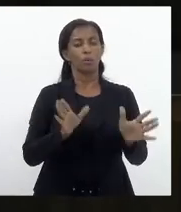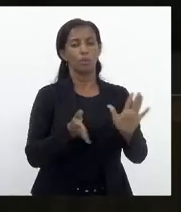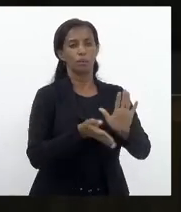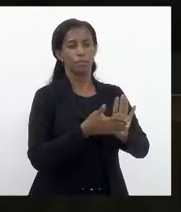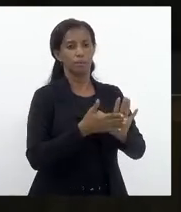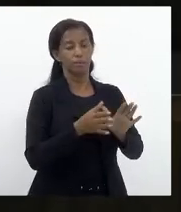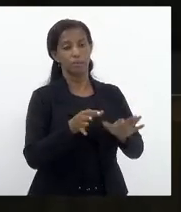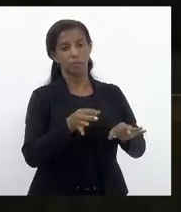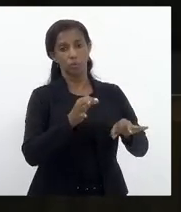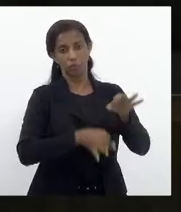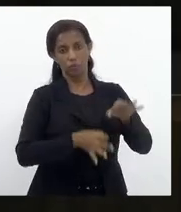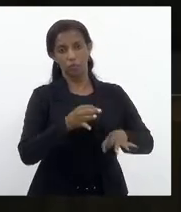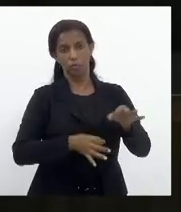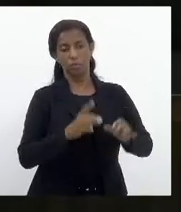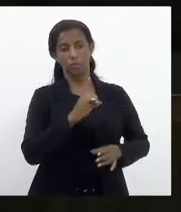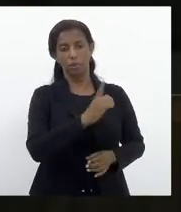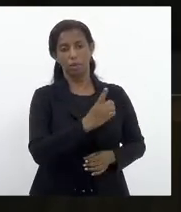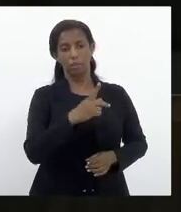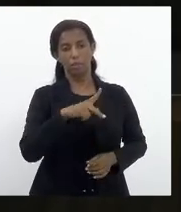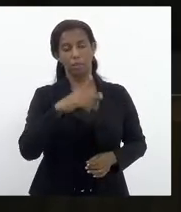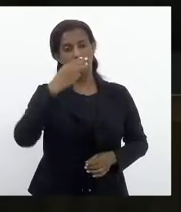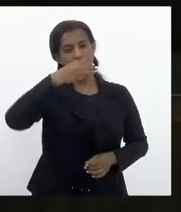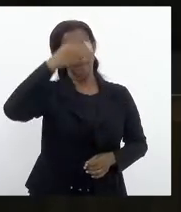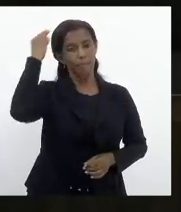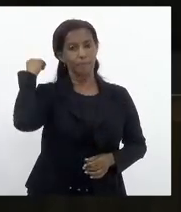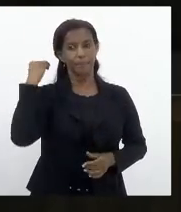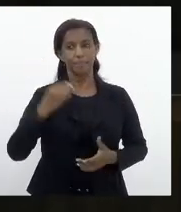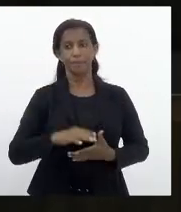Constituição e Justiça, deputado Márcio Pacheco.